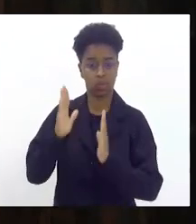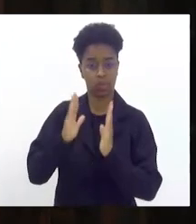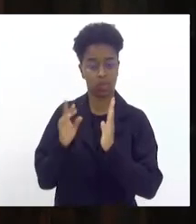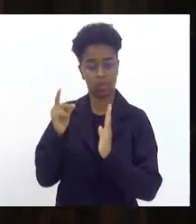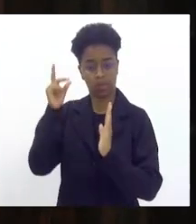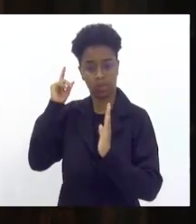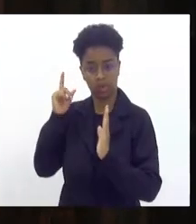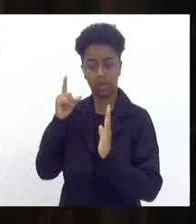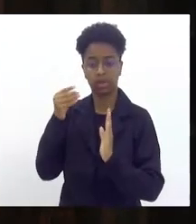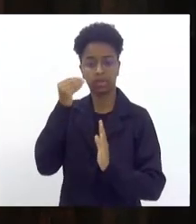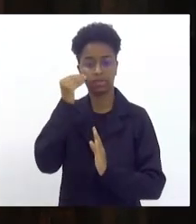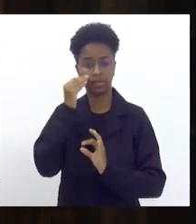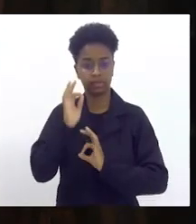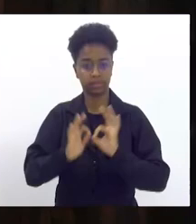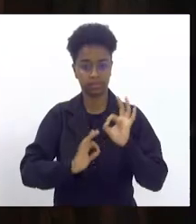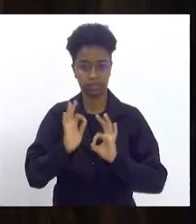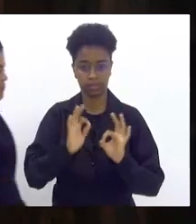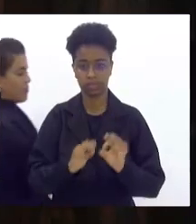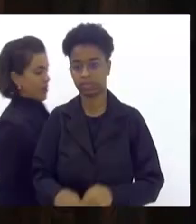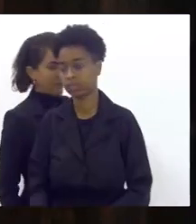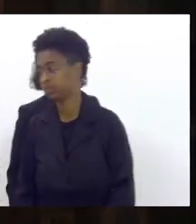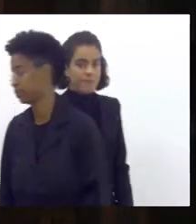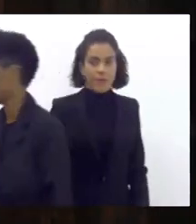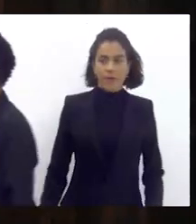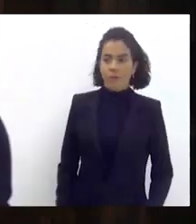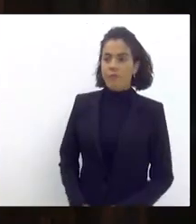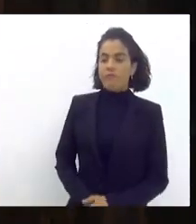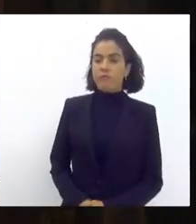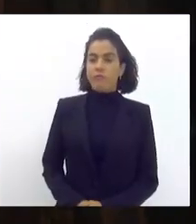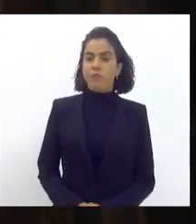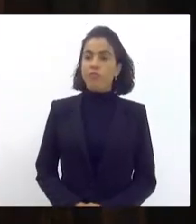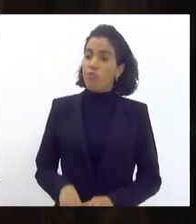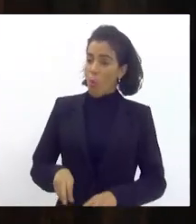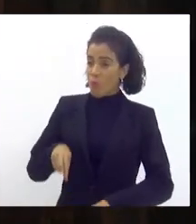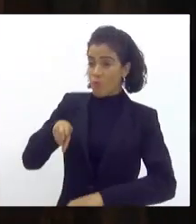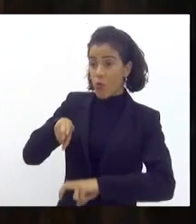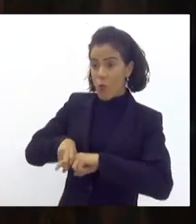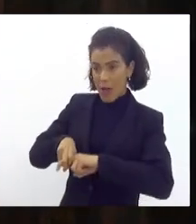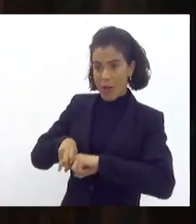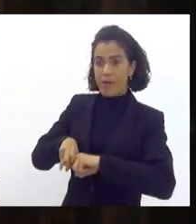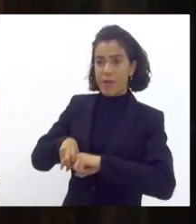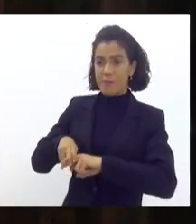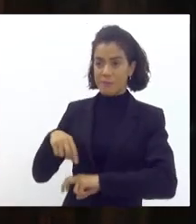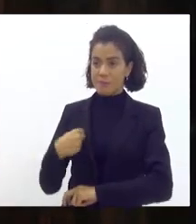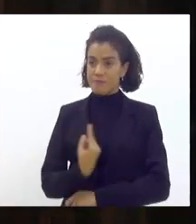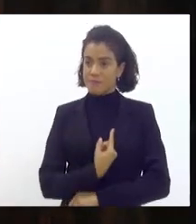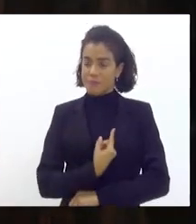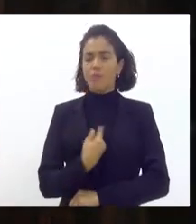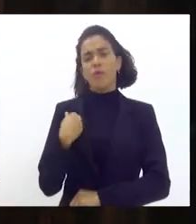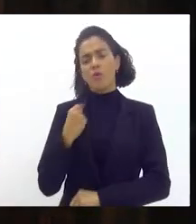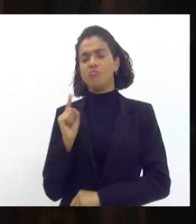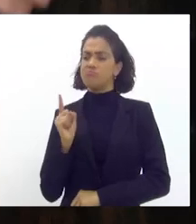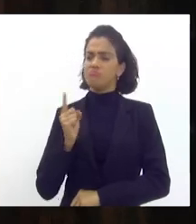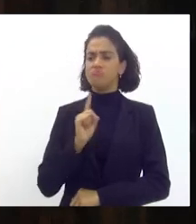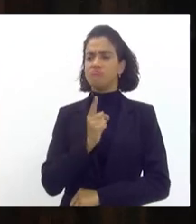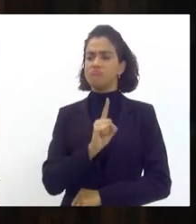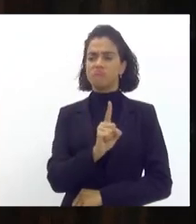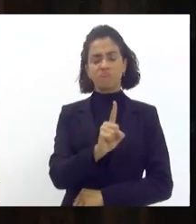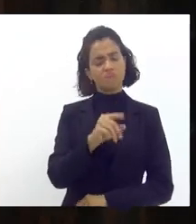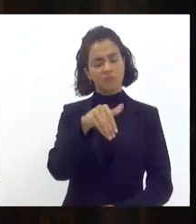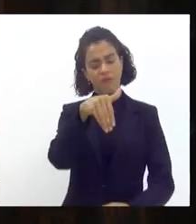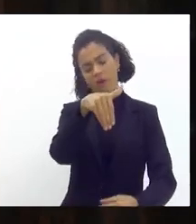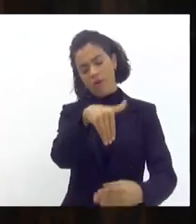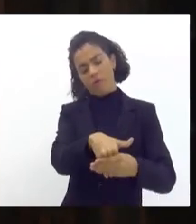tentei construir com os nossos homólogos aqui, uma cadeira para a gente. Fui lá, fui para a urna,